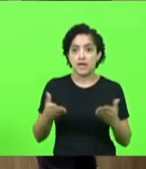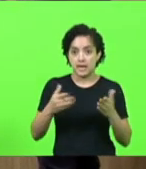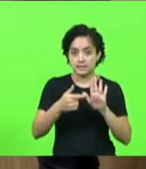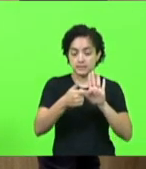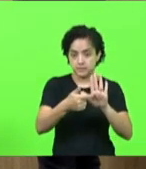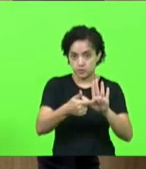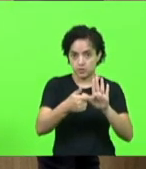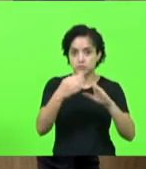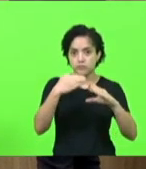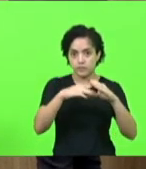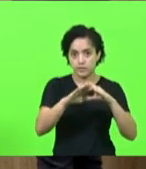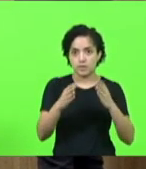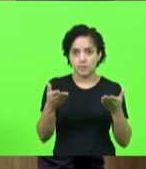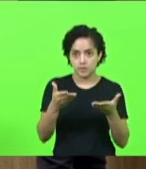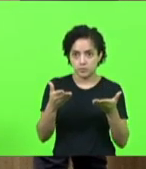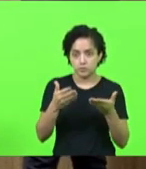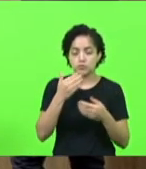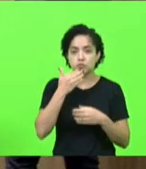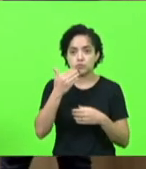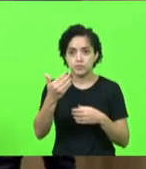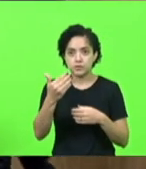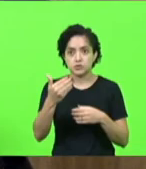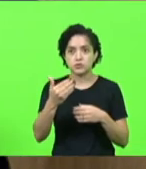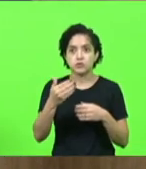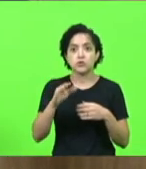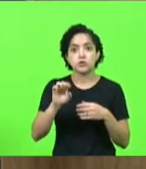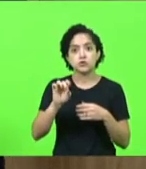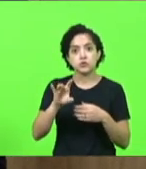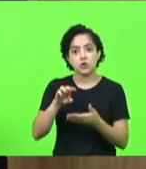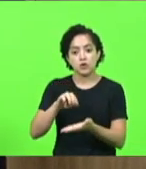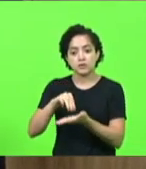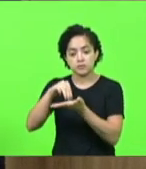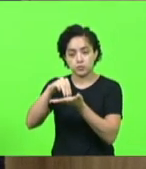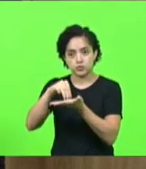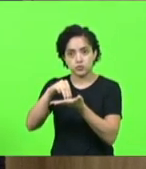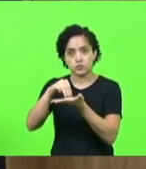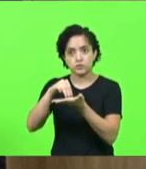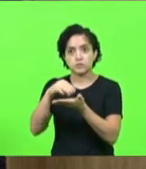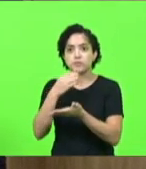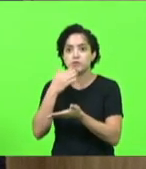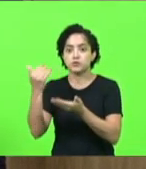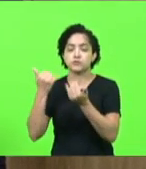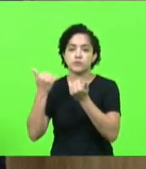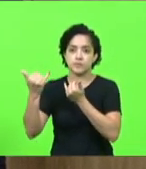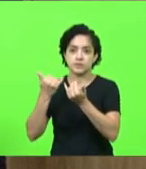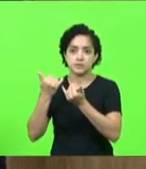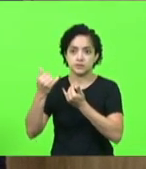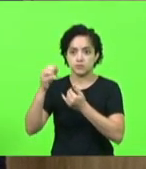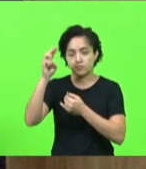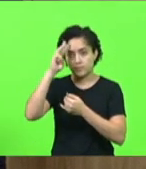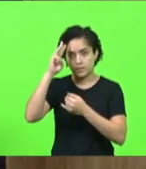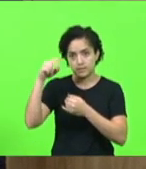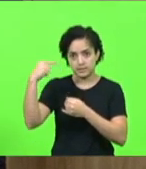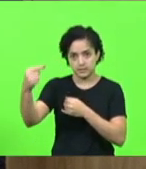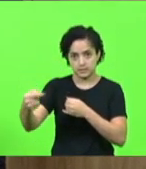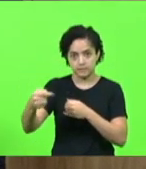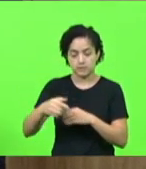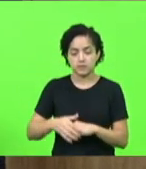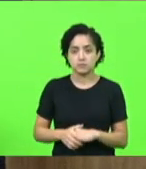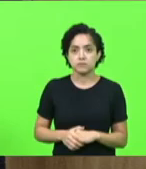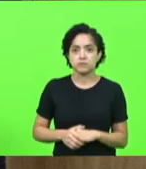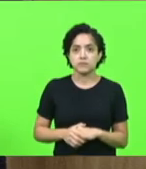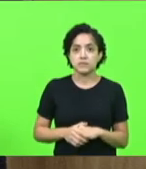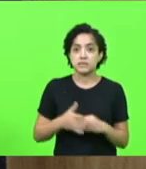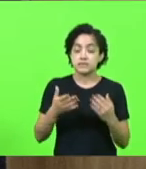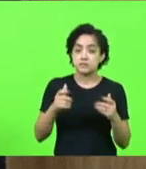indicações sim e os requerimentos sim só as moções e os pedidos de informação que fica para a próxima terça-feira se vossa excelência me